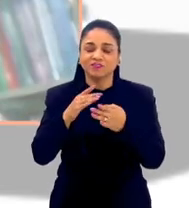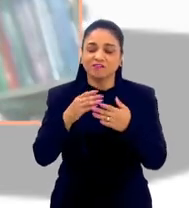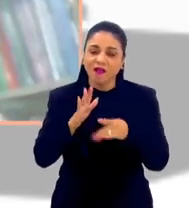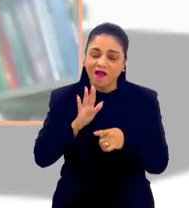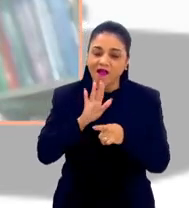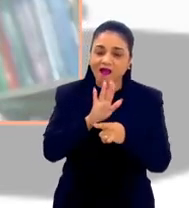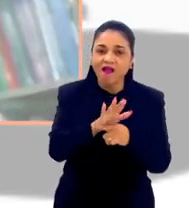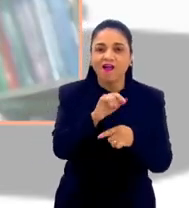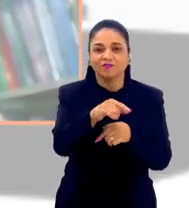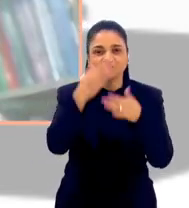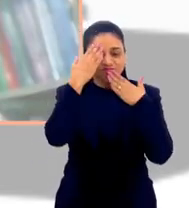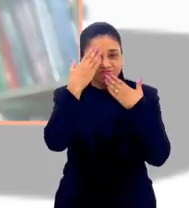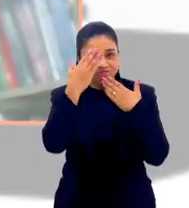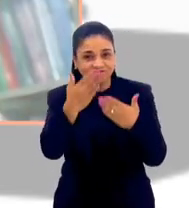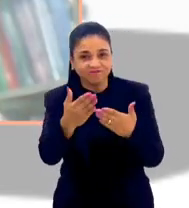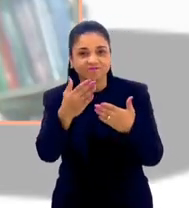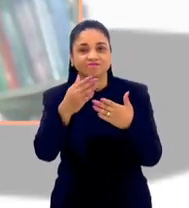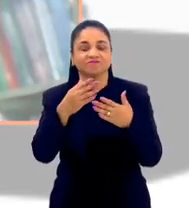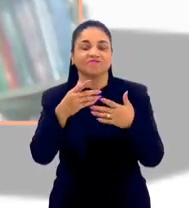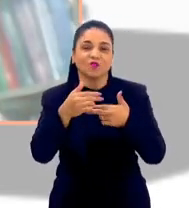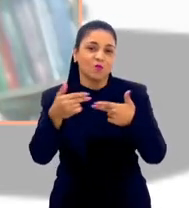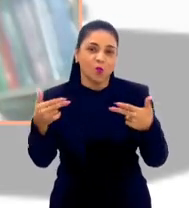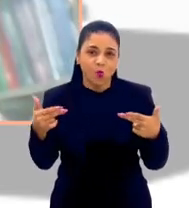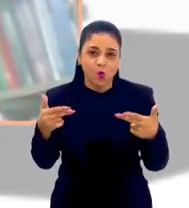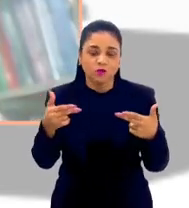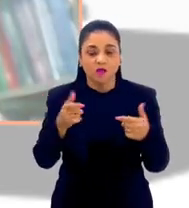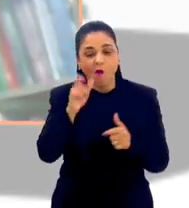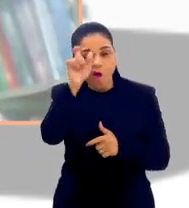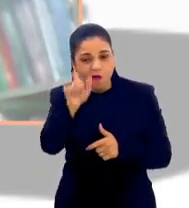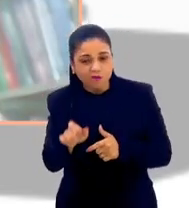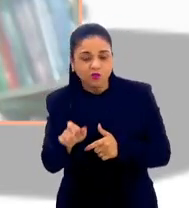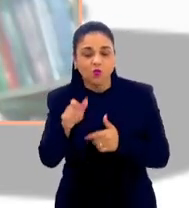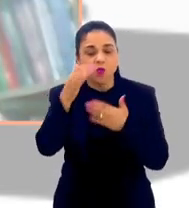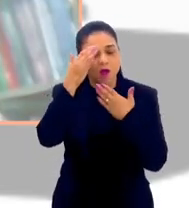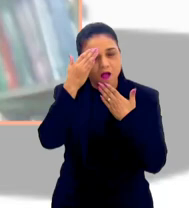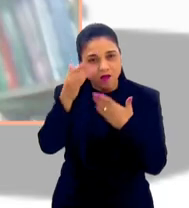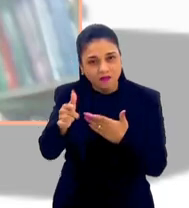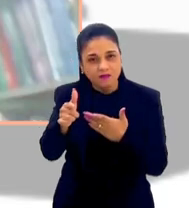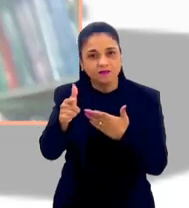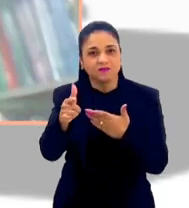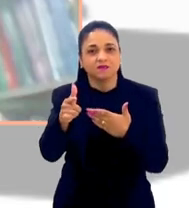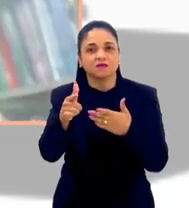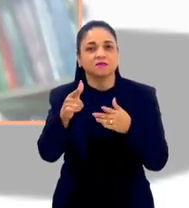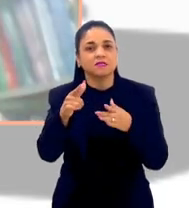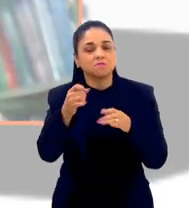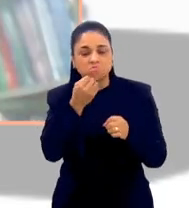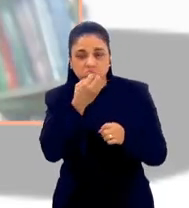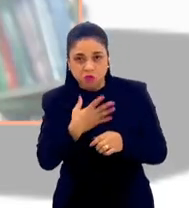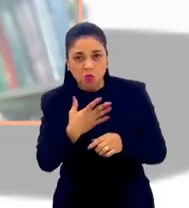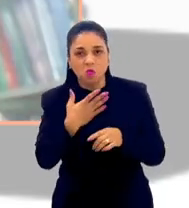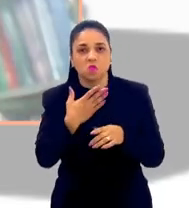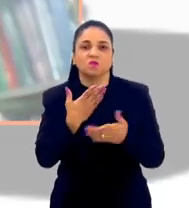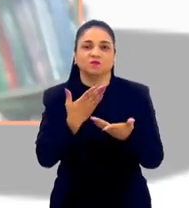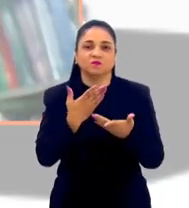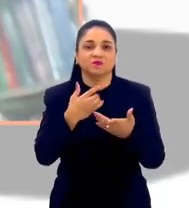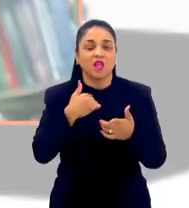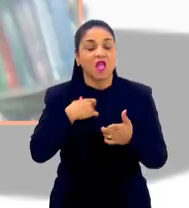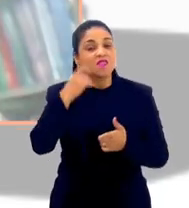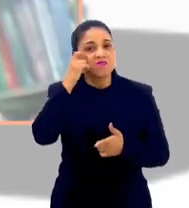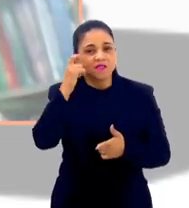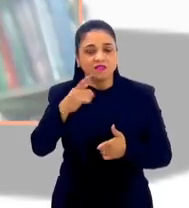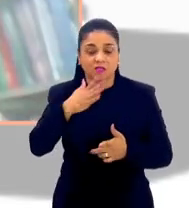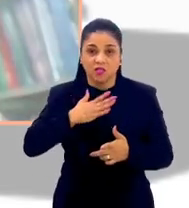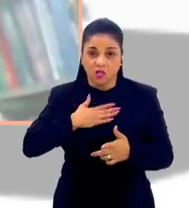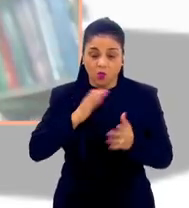agradecer alguma coisa a alguém também é um exercício muito poderoso. E é interessante, eu faço isso, por